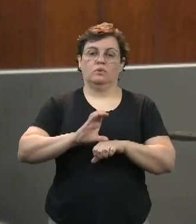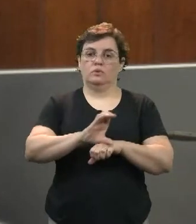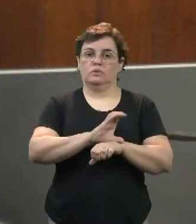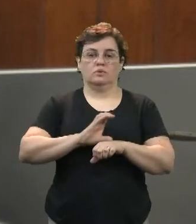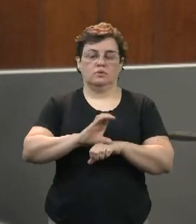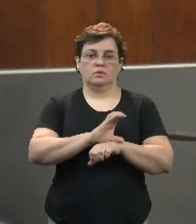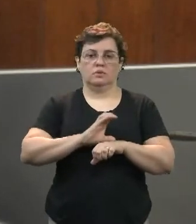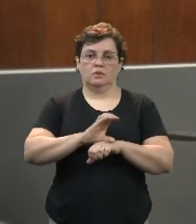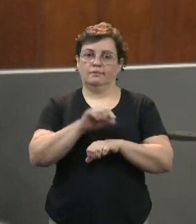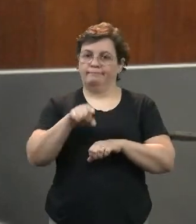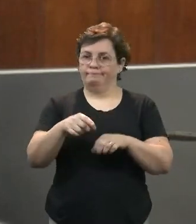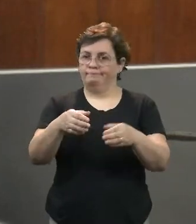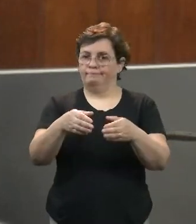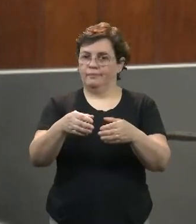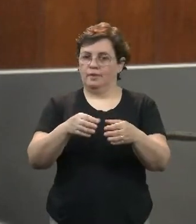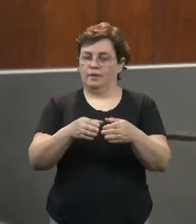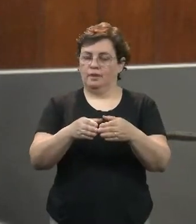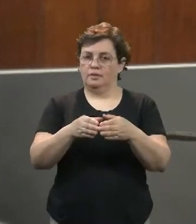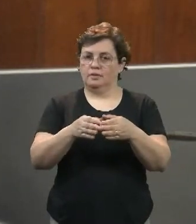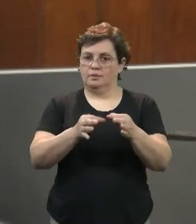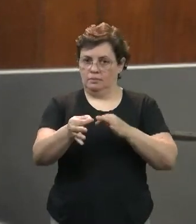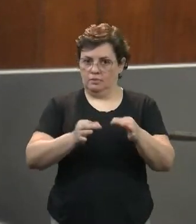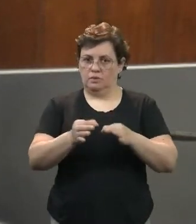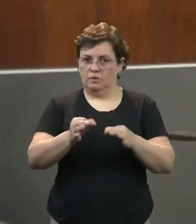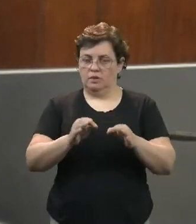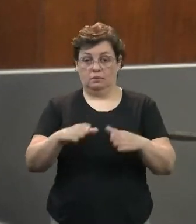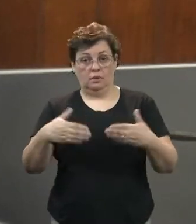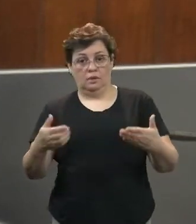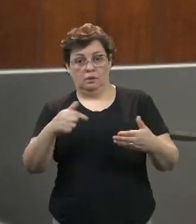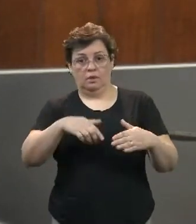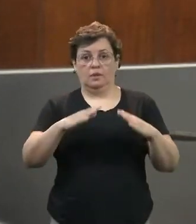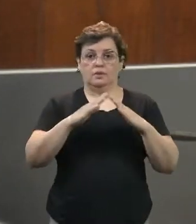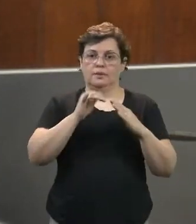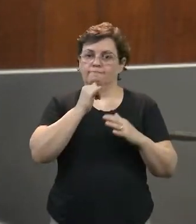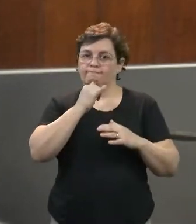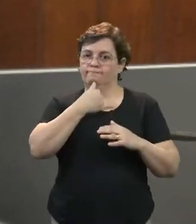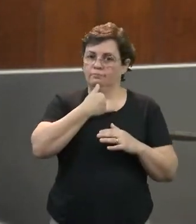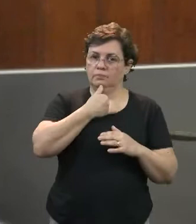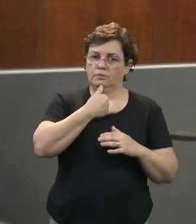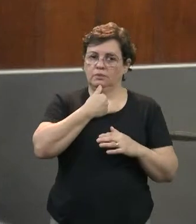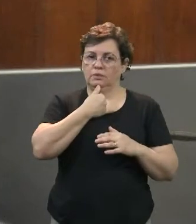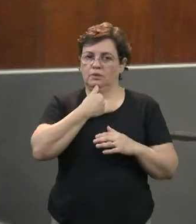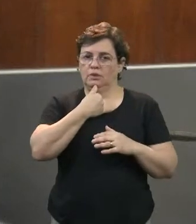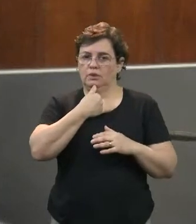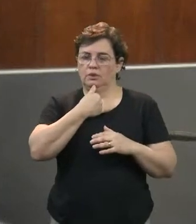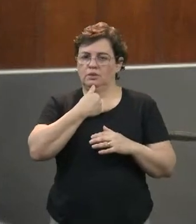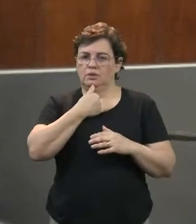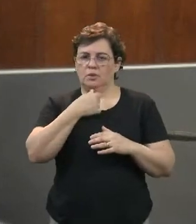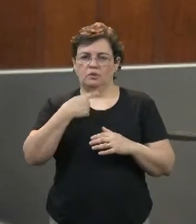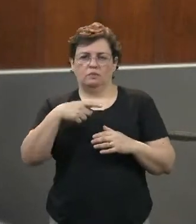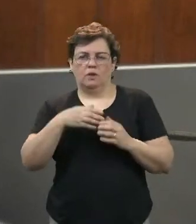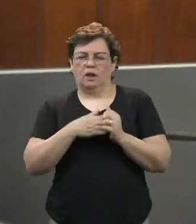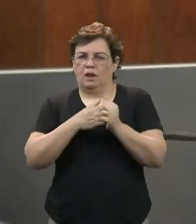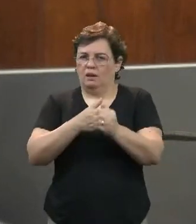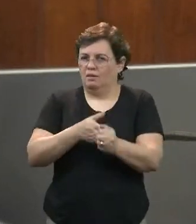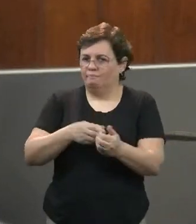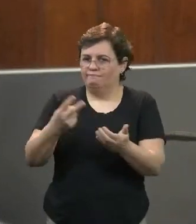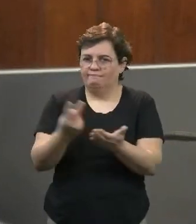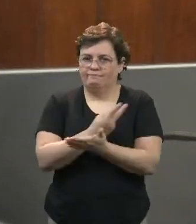do referido projeto. Essa Casa, infelizmente, foi induzida ao erro,